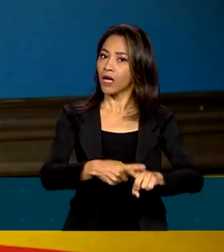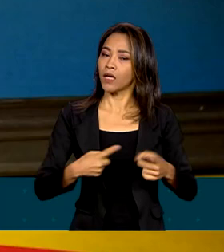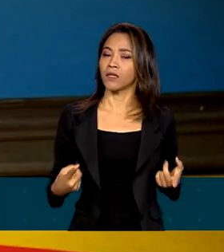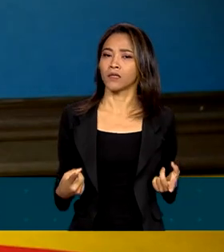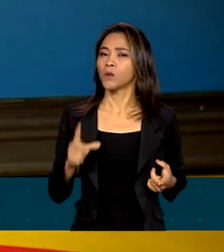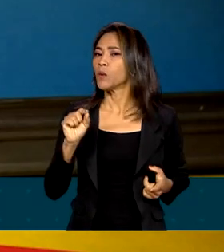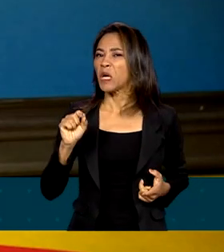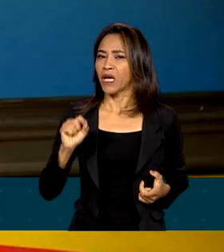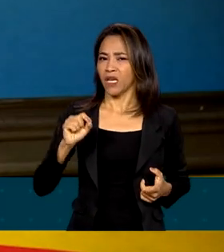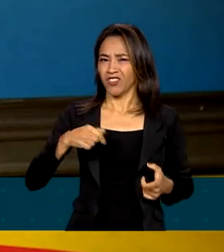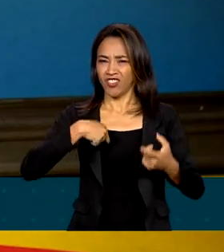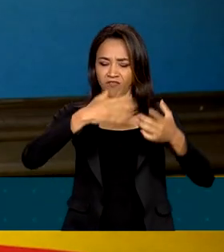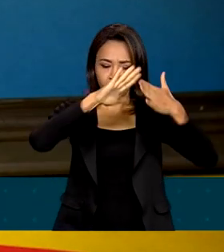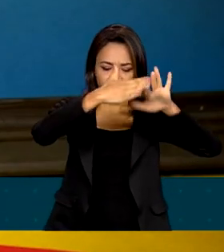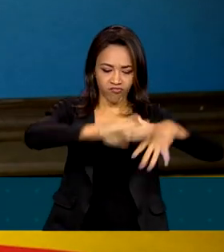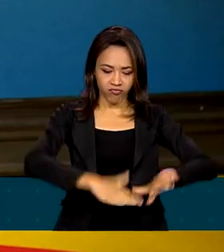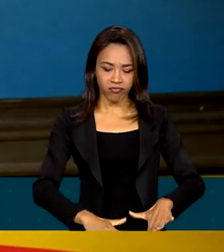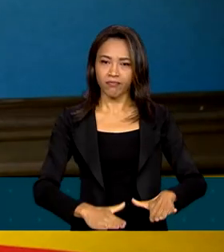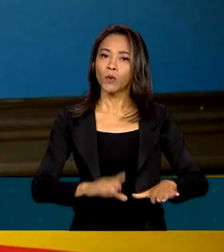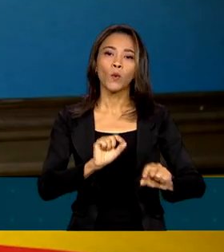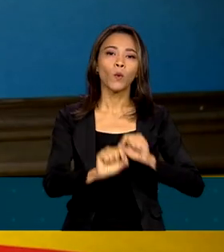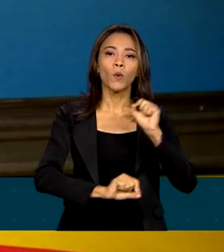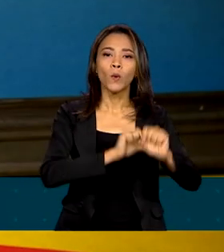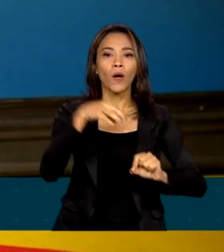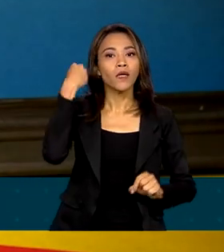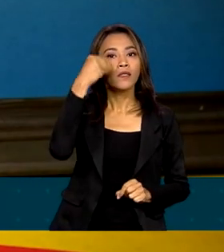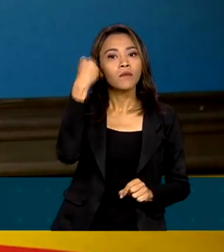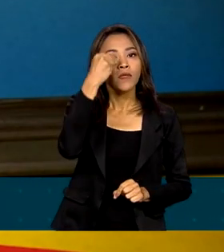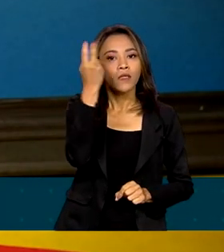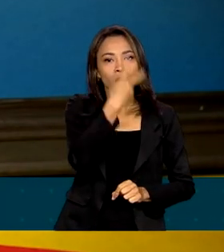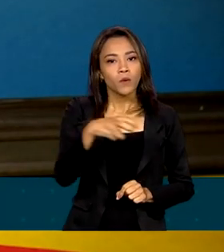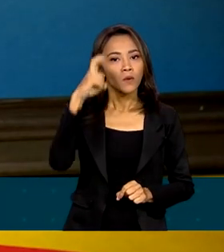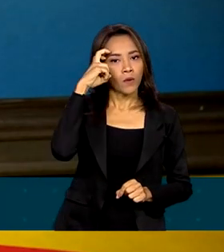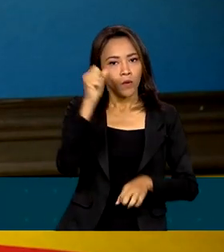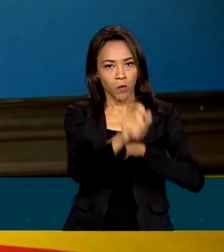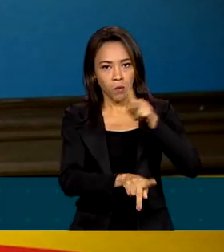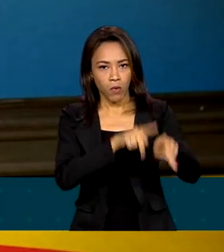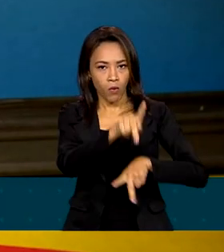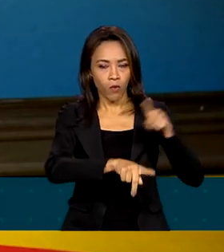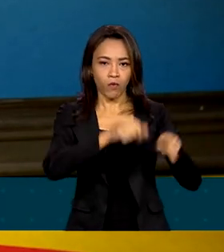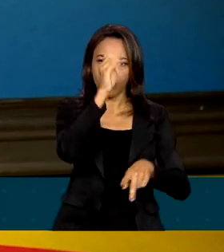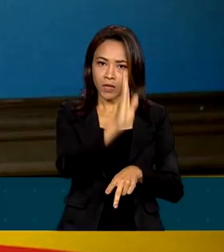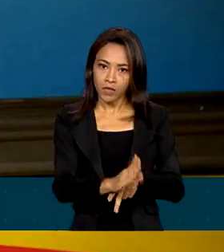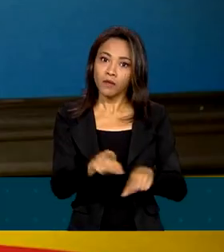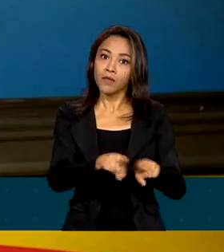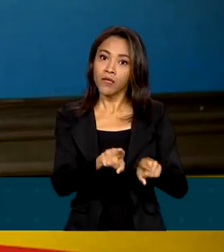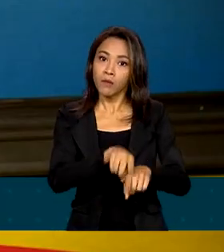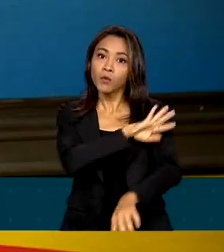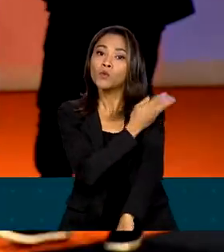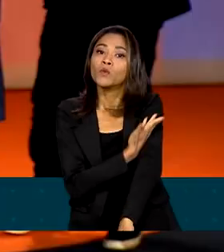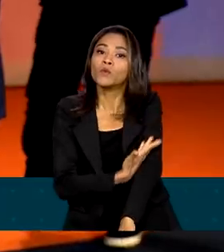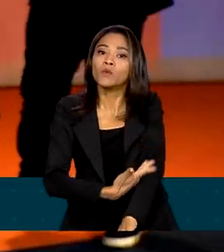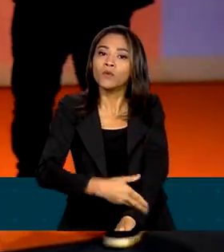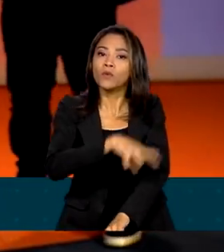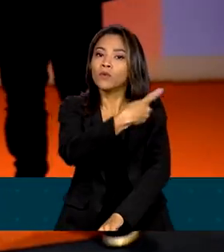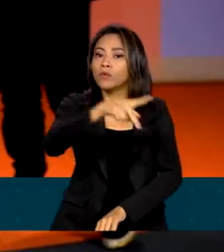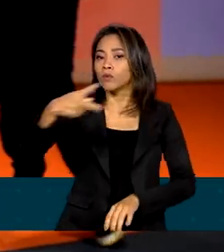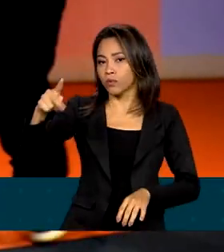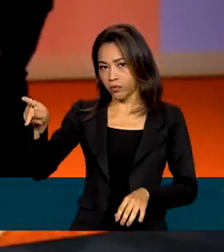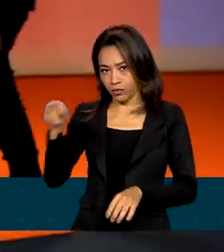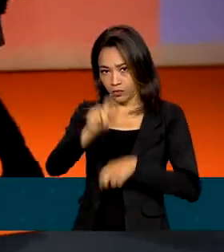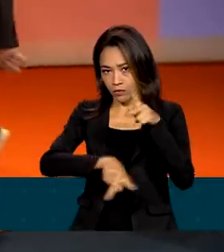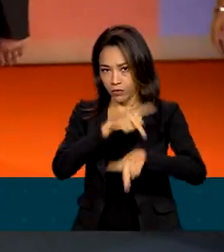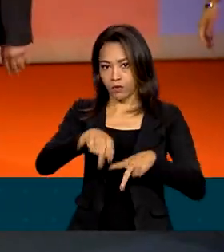desmontar a experiência cultural do povo brasileiro e a prática cultural do povo brasileiro. A principal